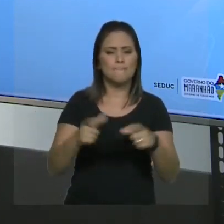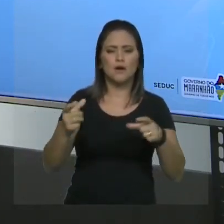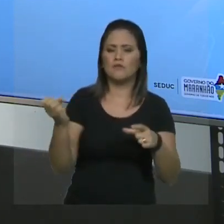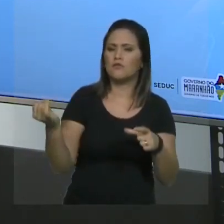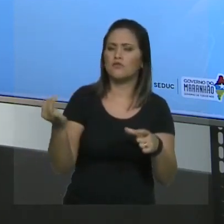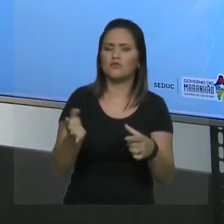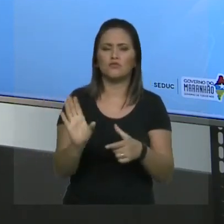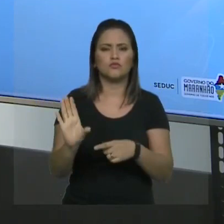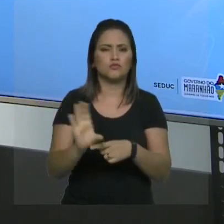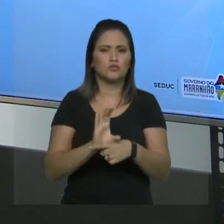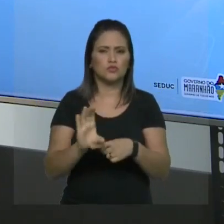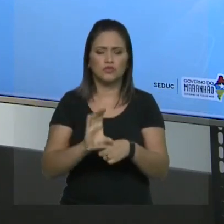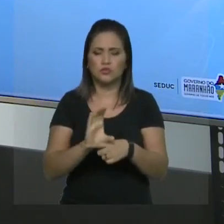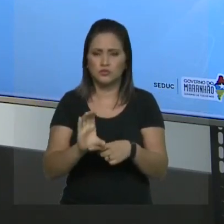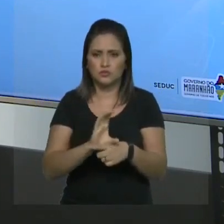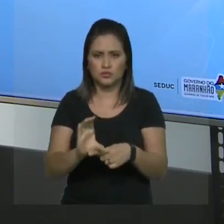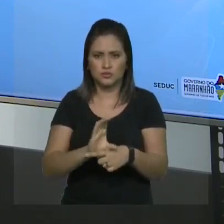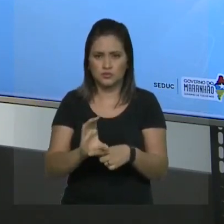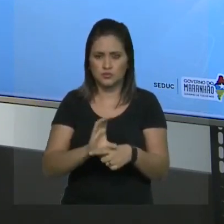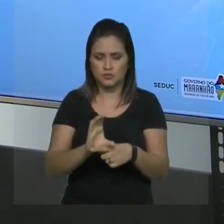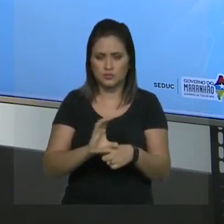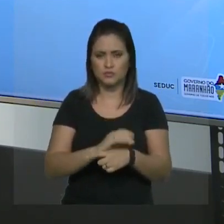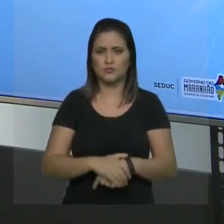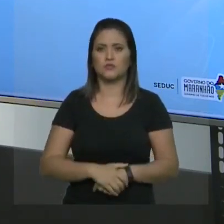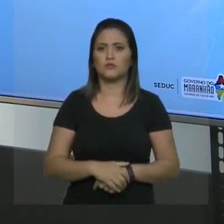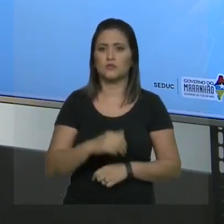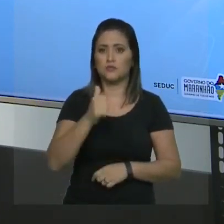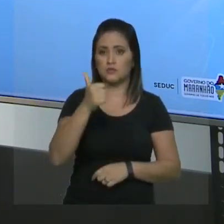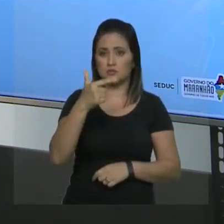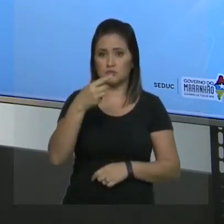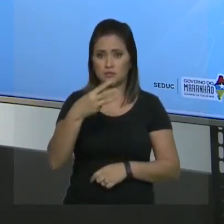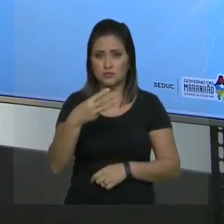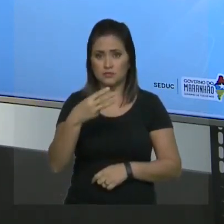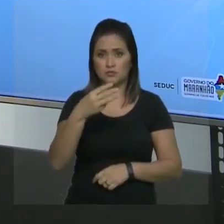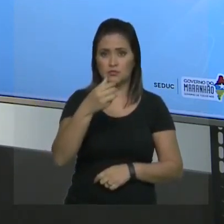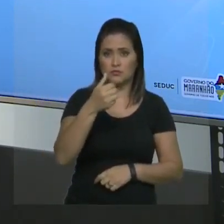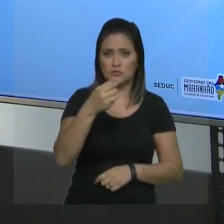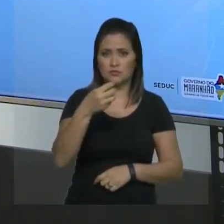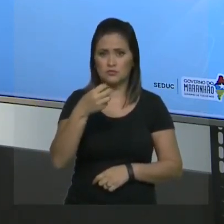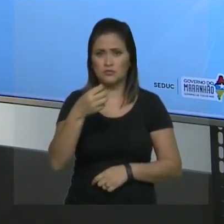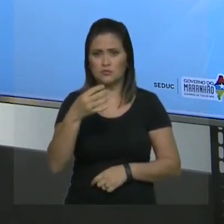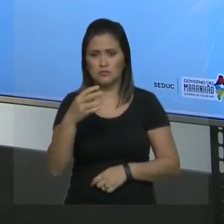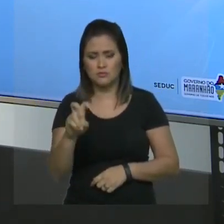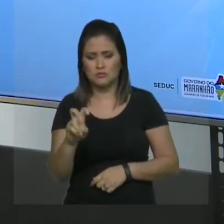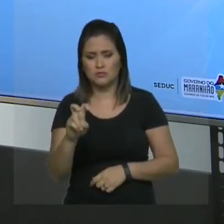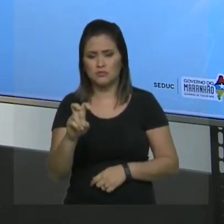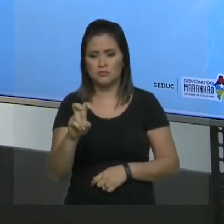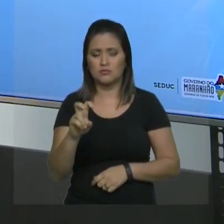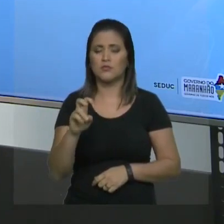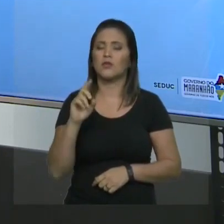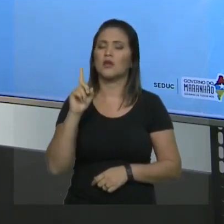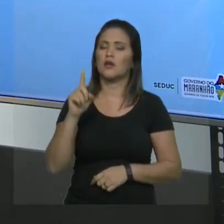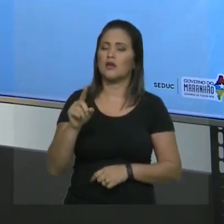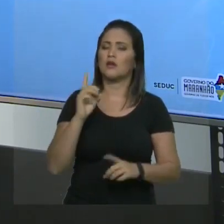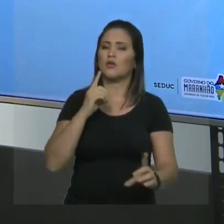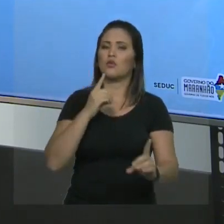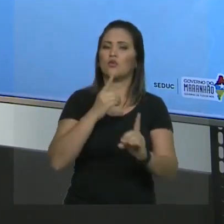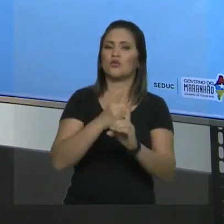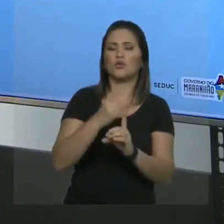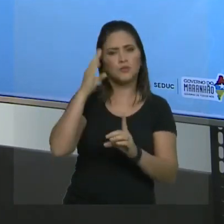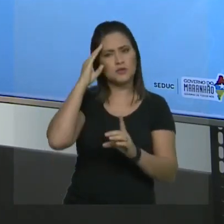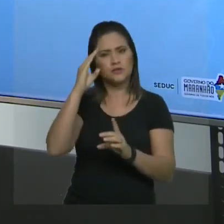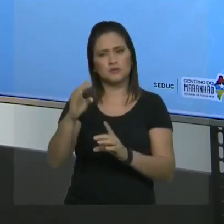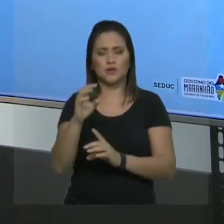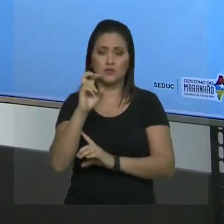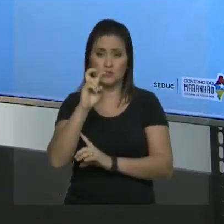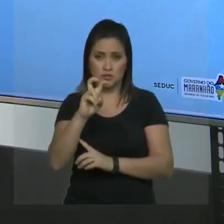Vamos ver. 1, 2, 3, 1, 2, 3, 1, 2, 3, 4, 5. Esta aqui é a cadeia principal. Ok? Achei a